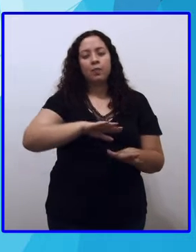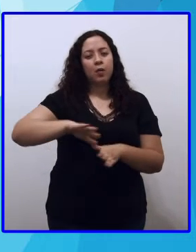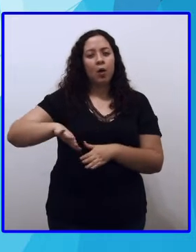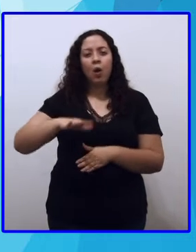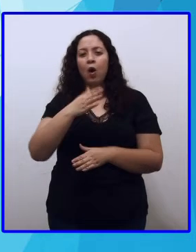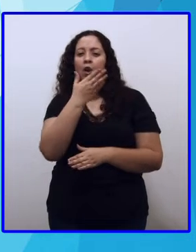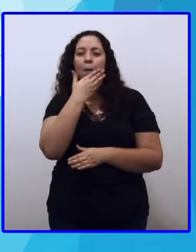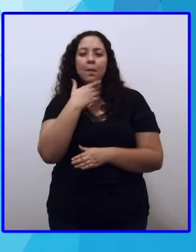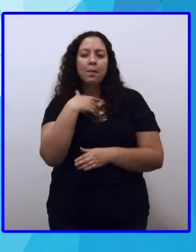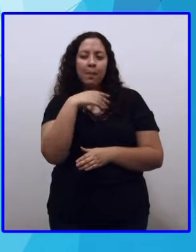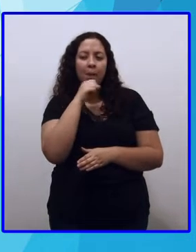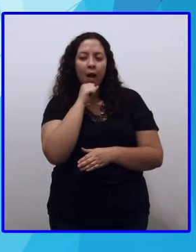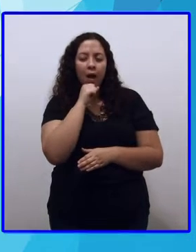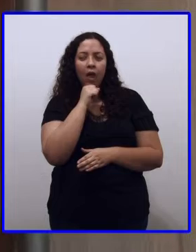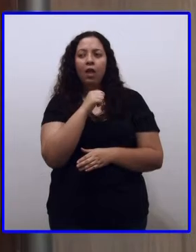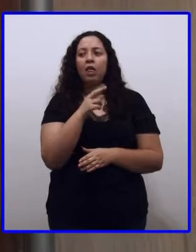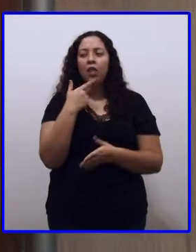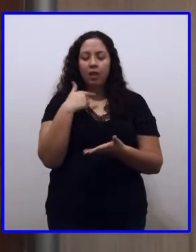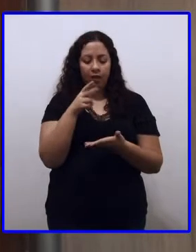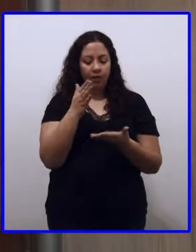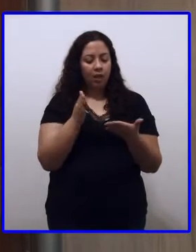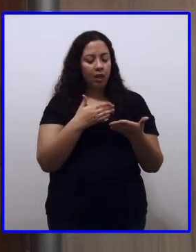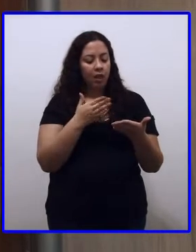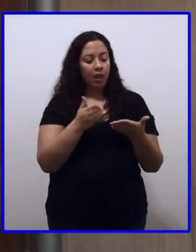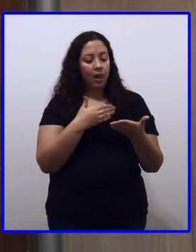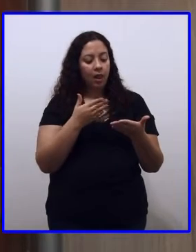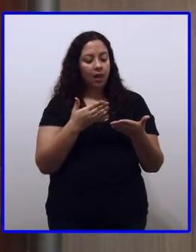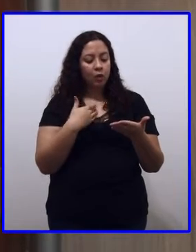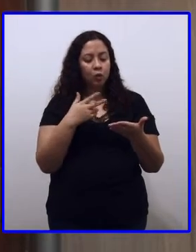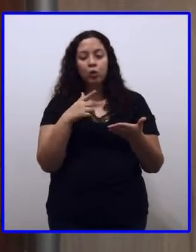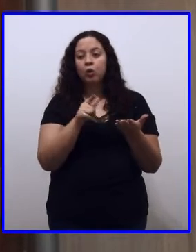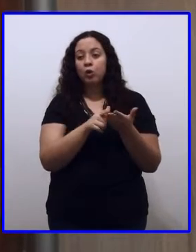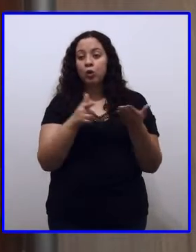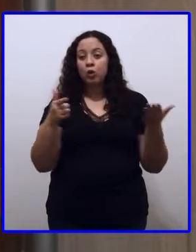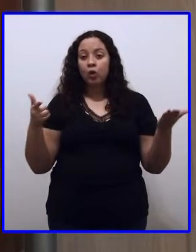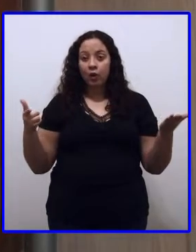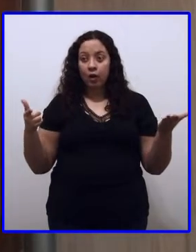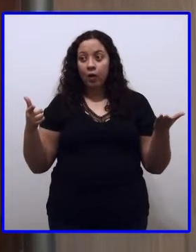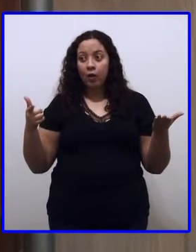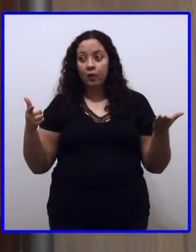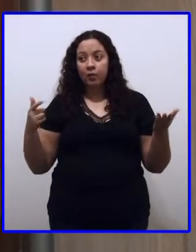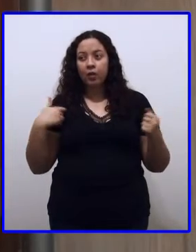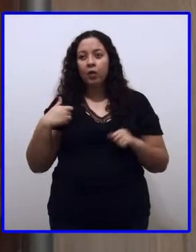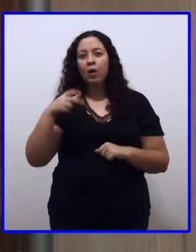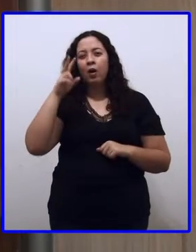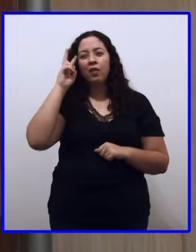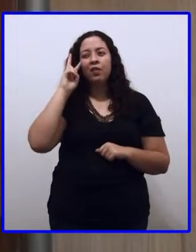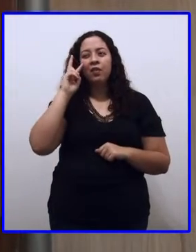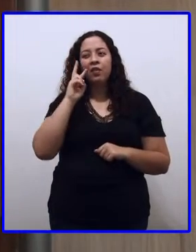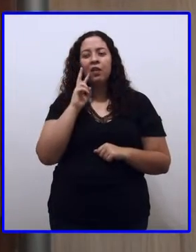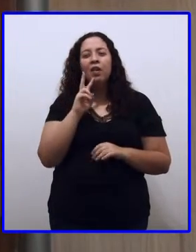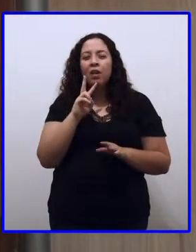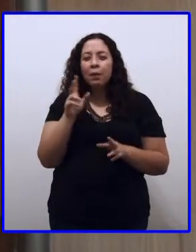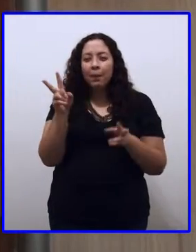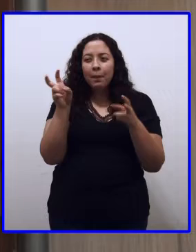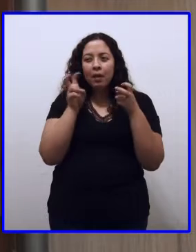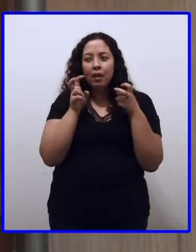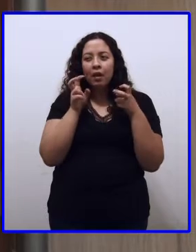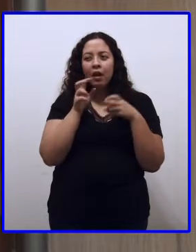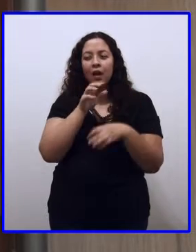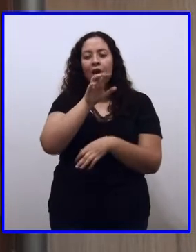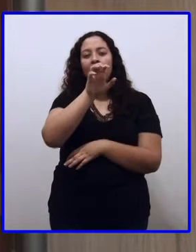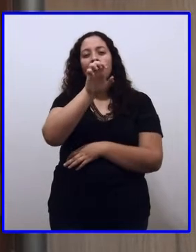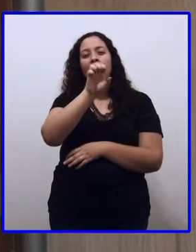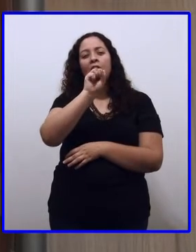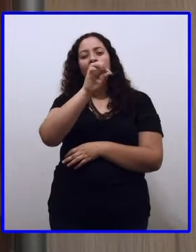jornal. Papai estava lendo jornal. A Pro Camila disse que o verbo auxiliar vem para ajudar, né? O verbo principal.